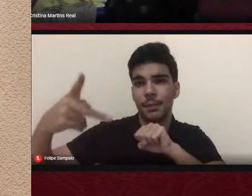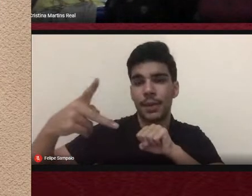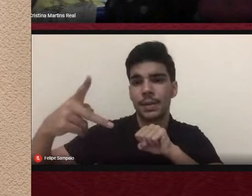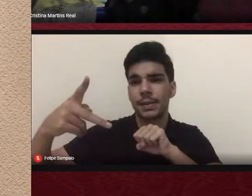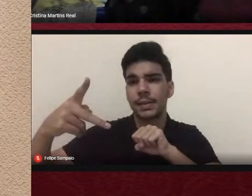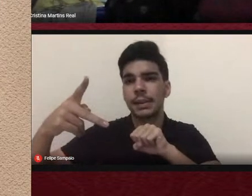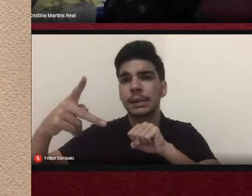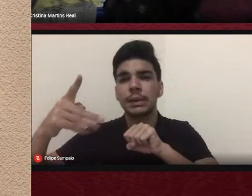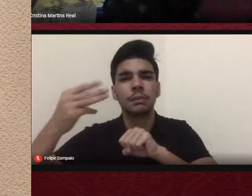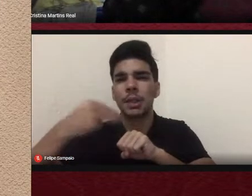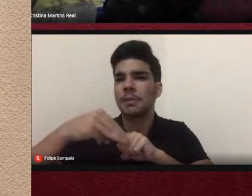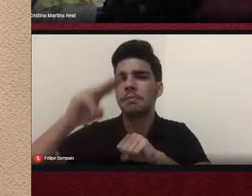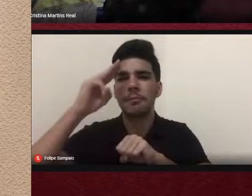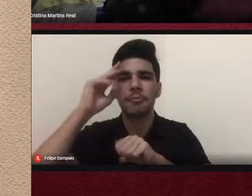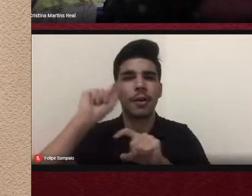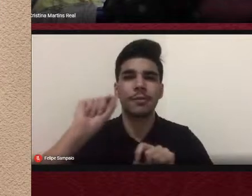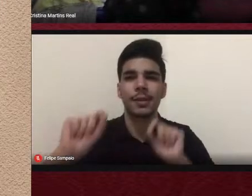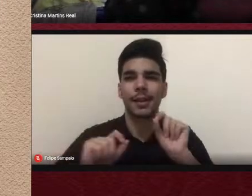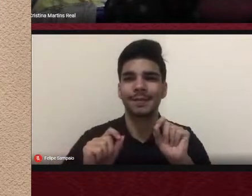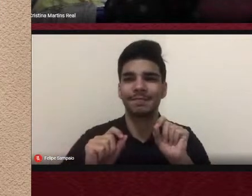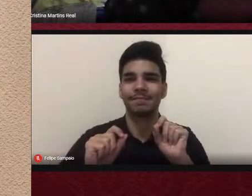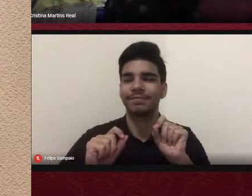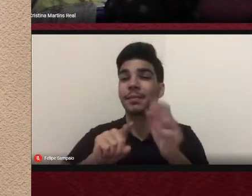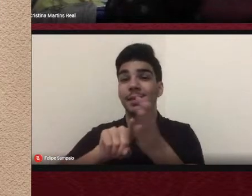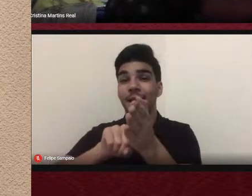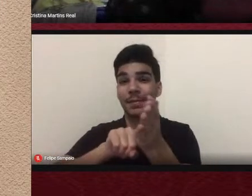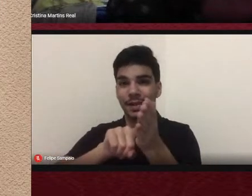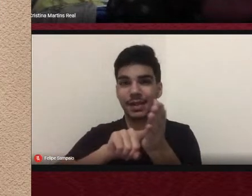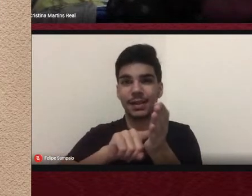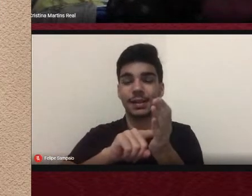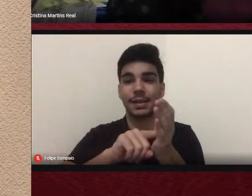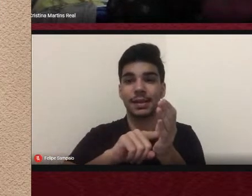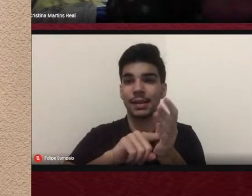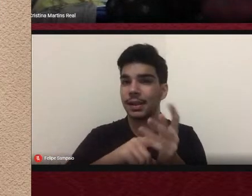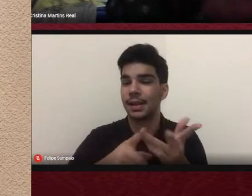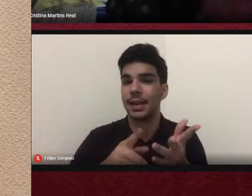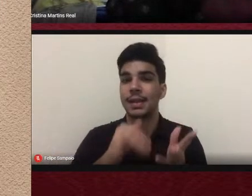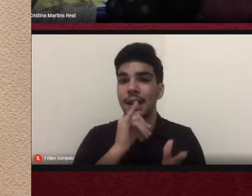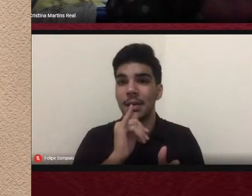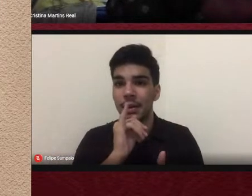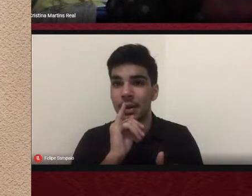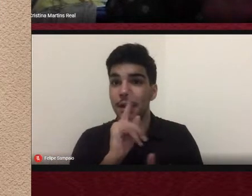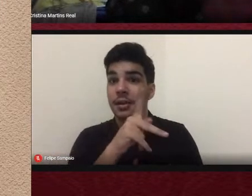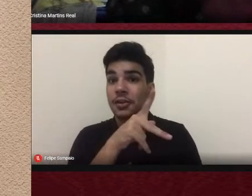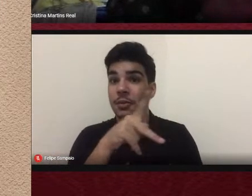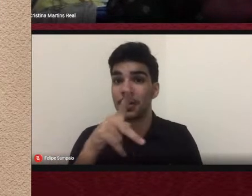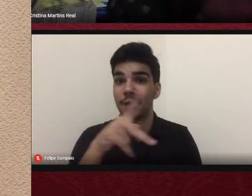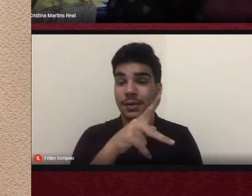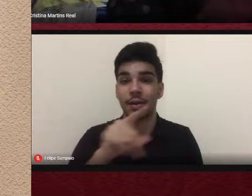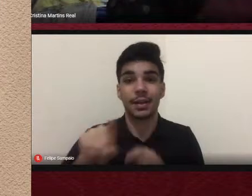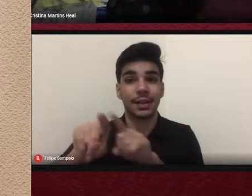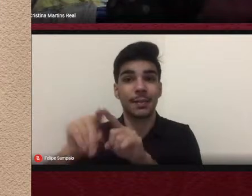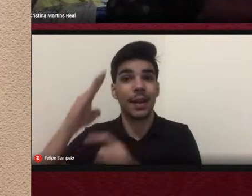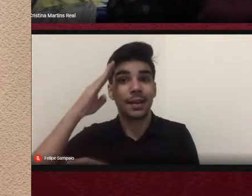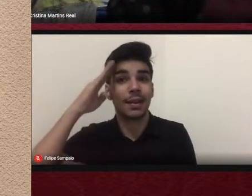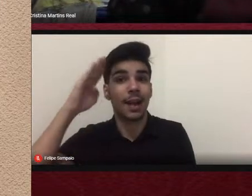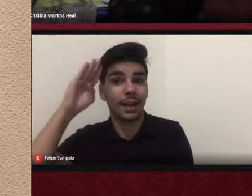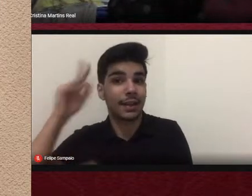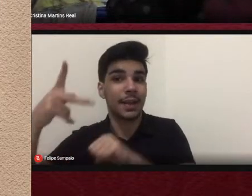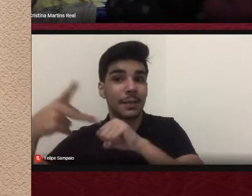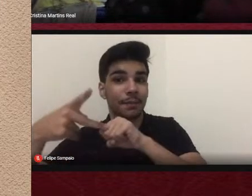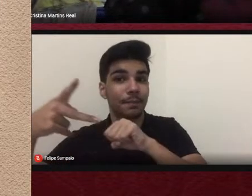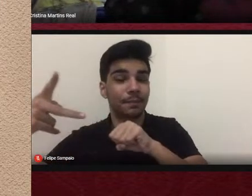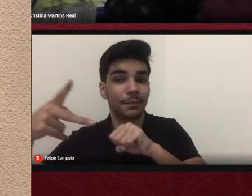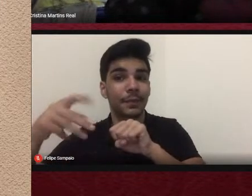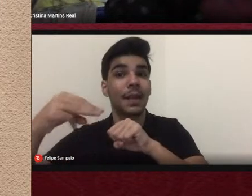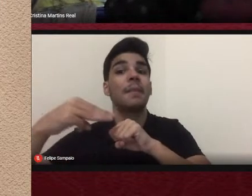suas pesquisas, tanto de seus professores como de seus pós-graduandos, os mestrandos e